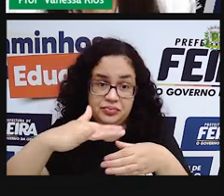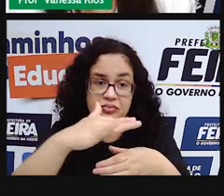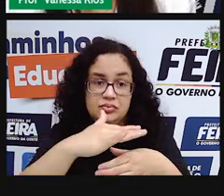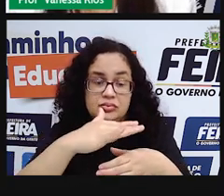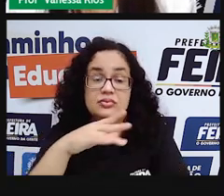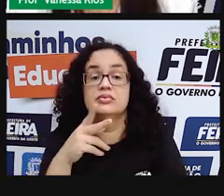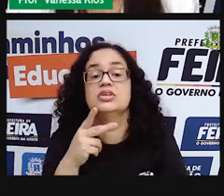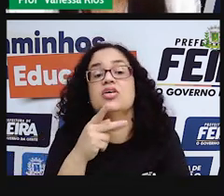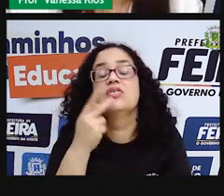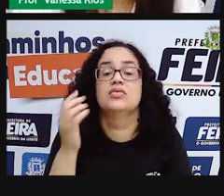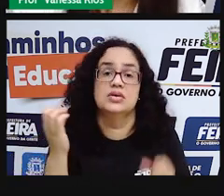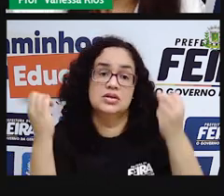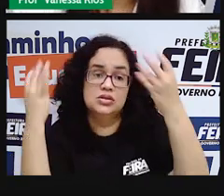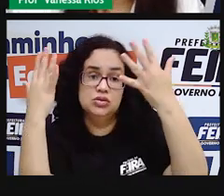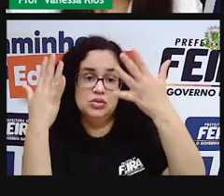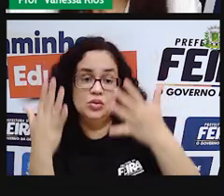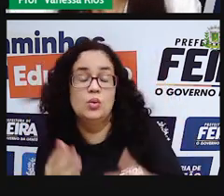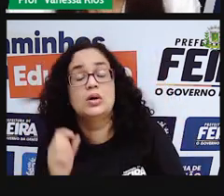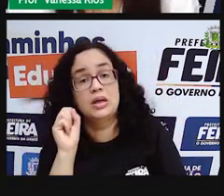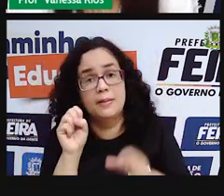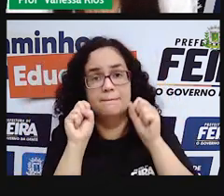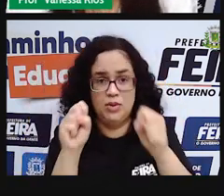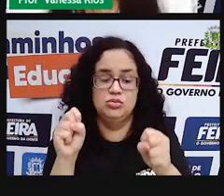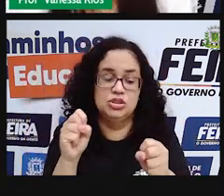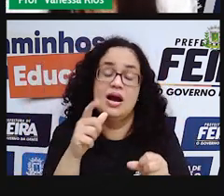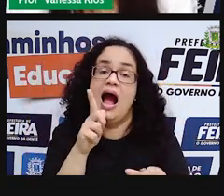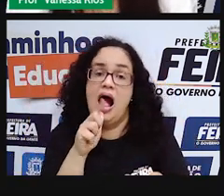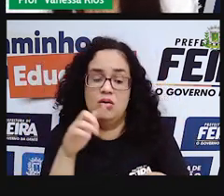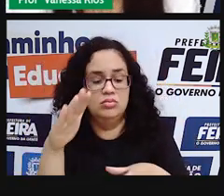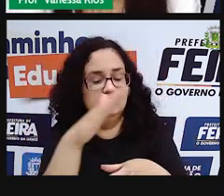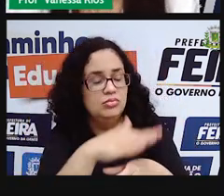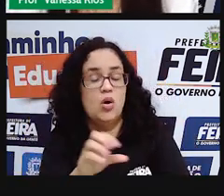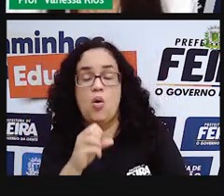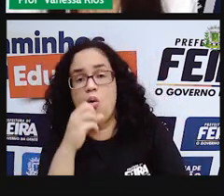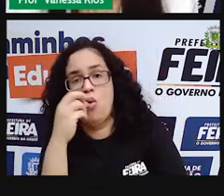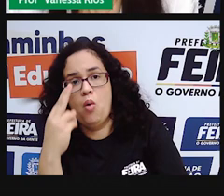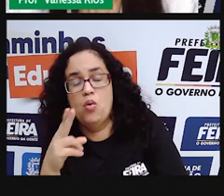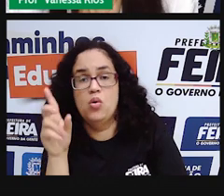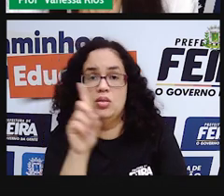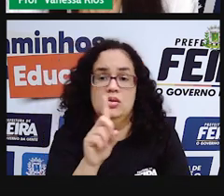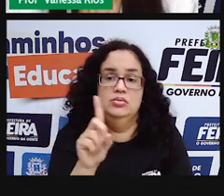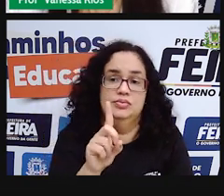fala aí no que é permeável e o que não é permeável.